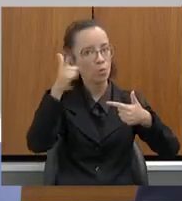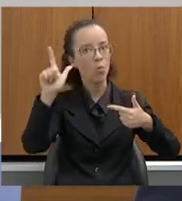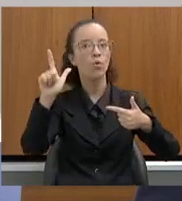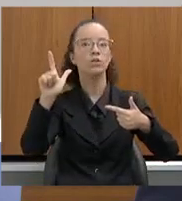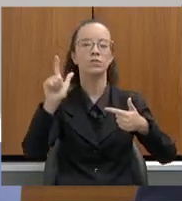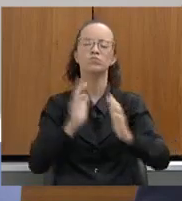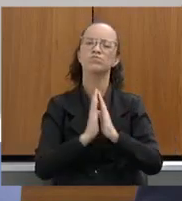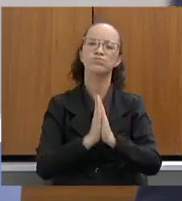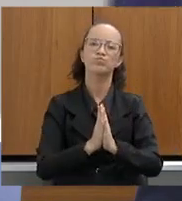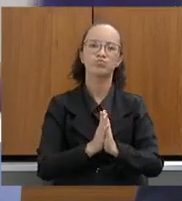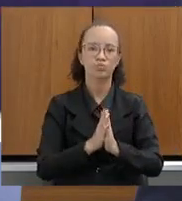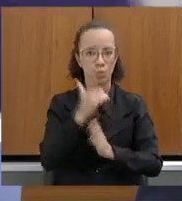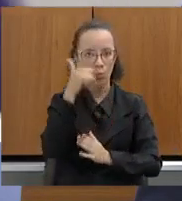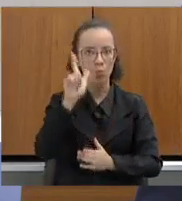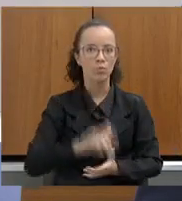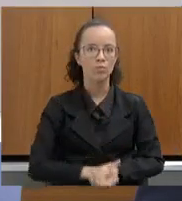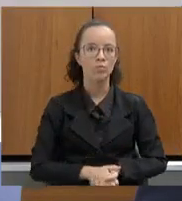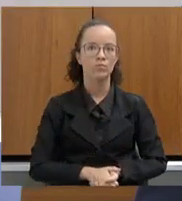um, favor.